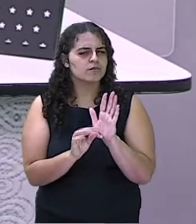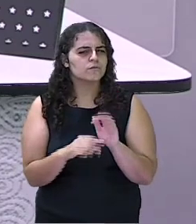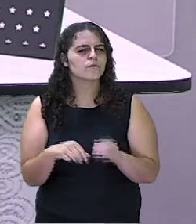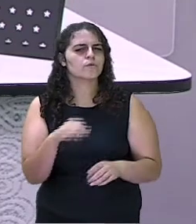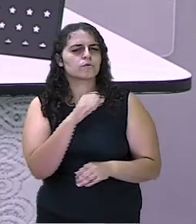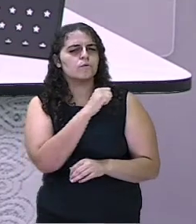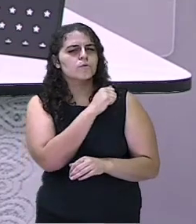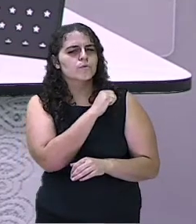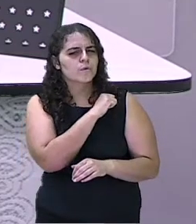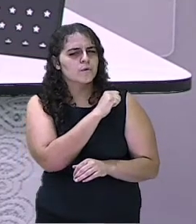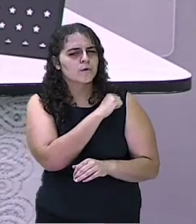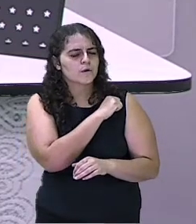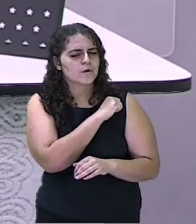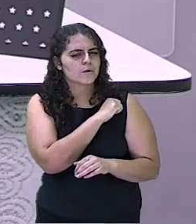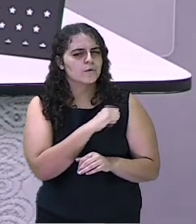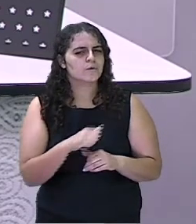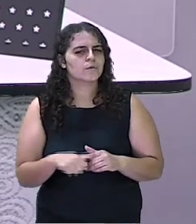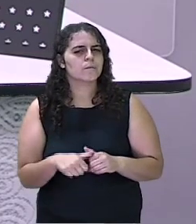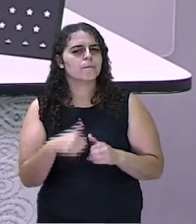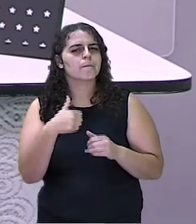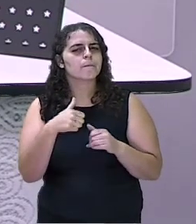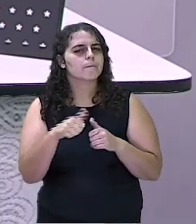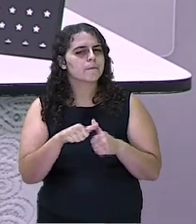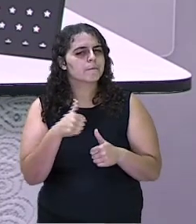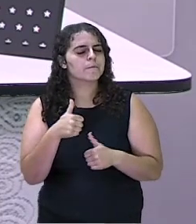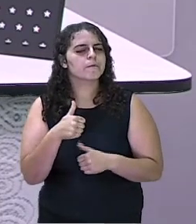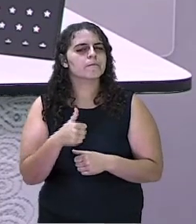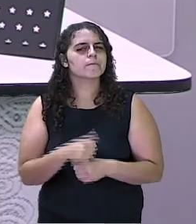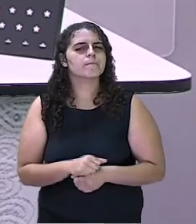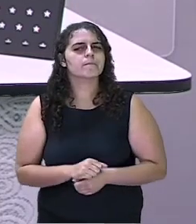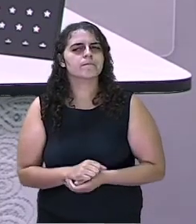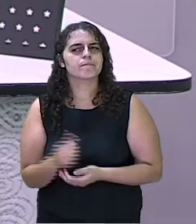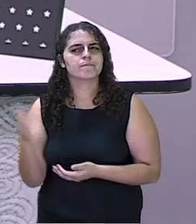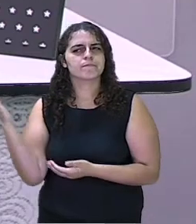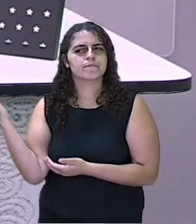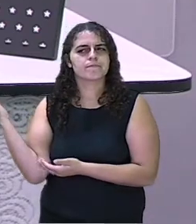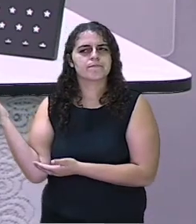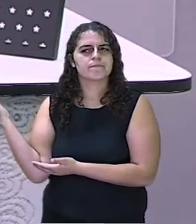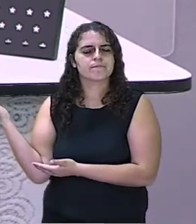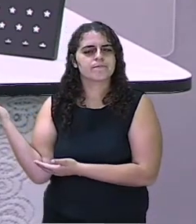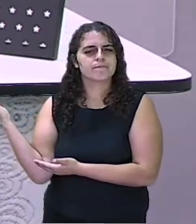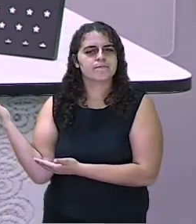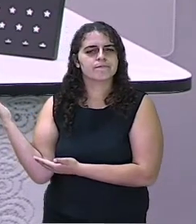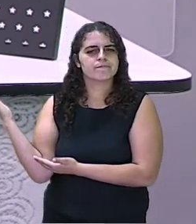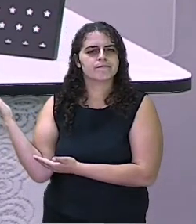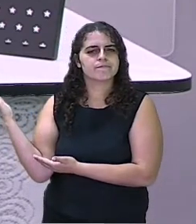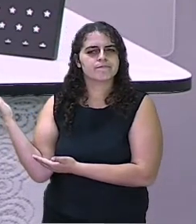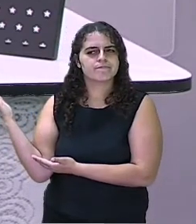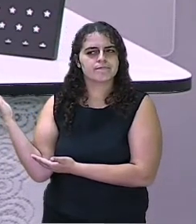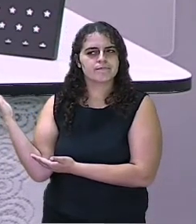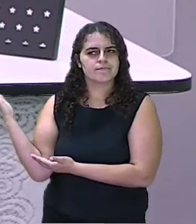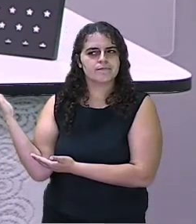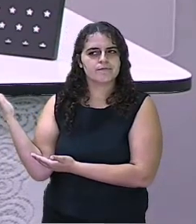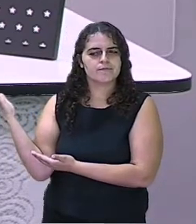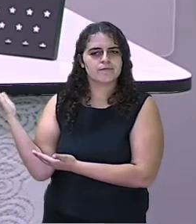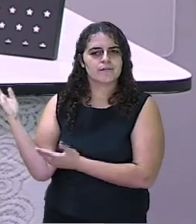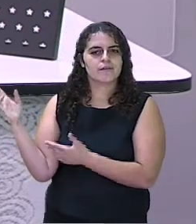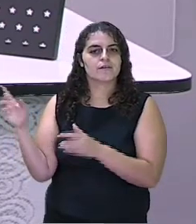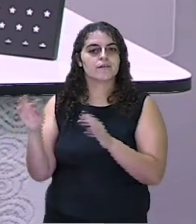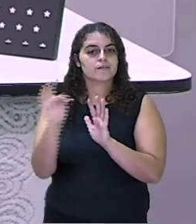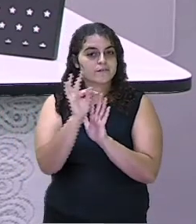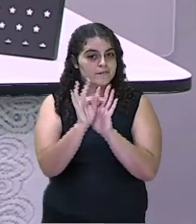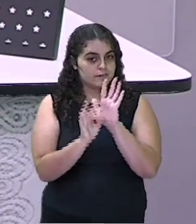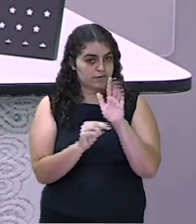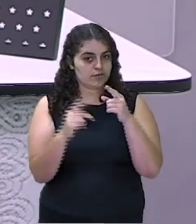Qual foi o brinquedo que o Brian fez? Foi o pé de lata, que foi denominado de texto